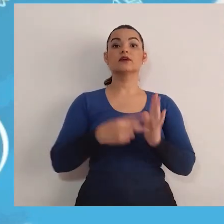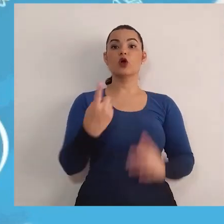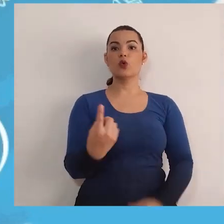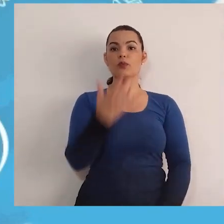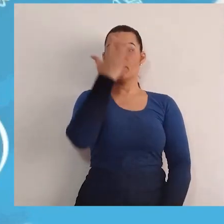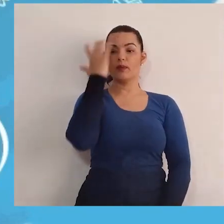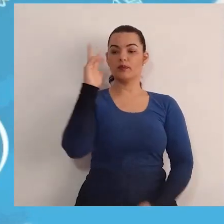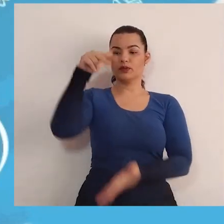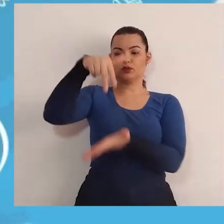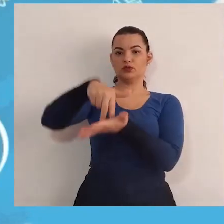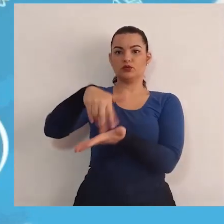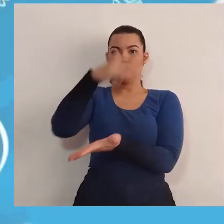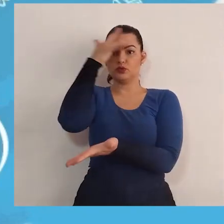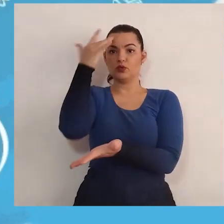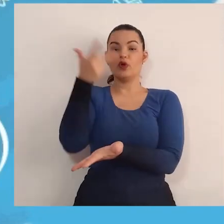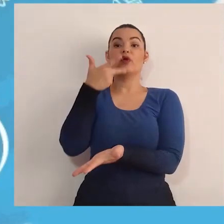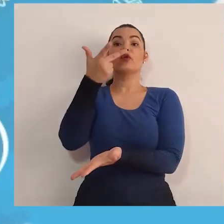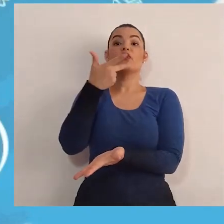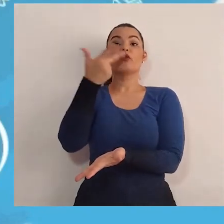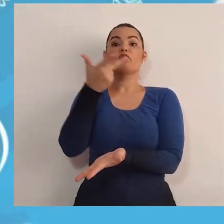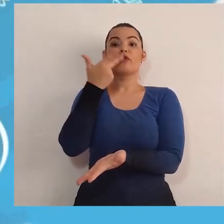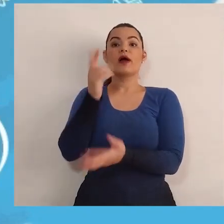fala em nome de um grupo.